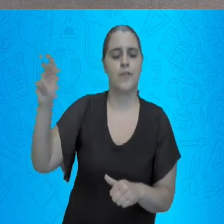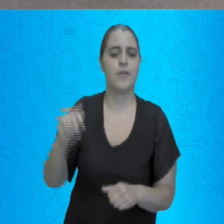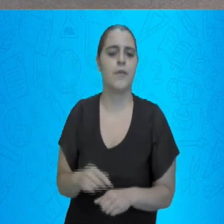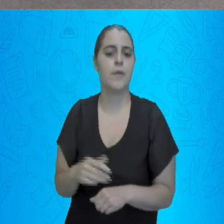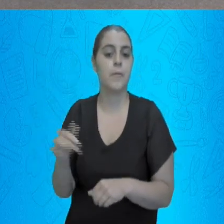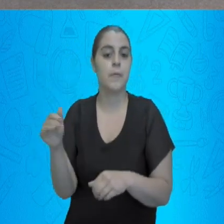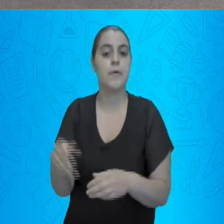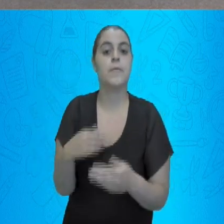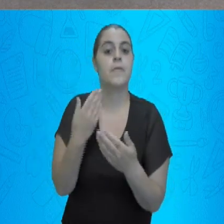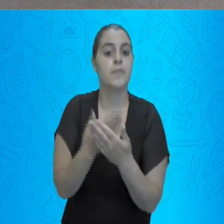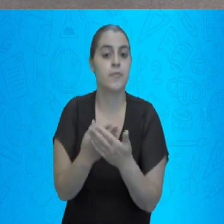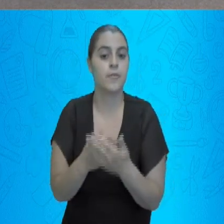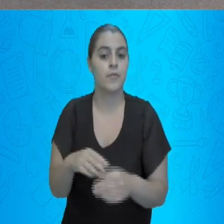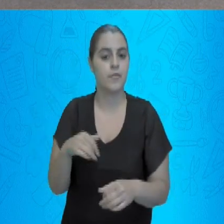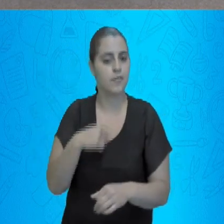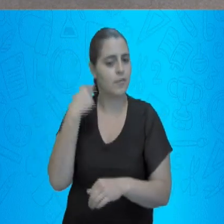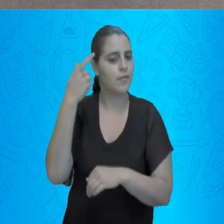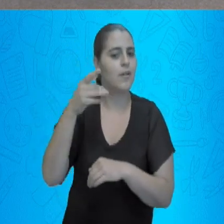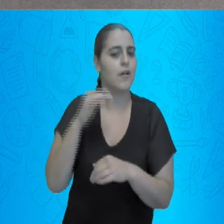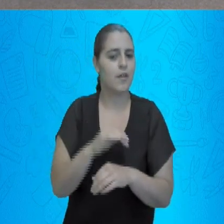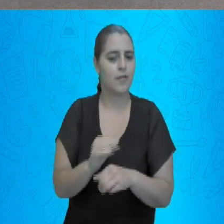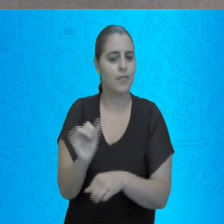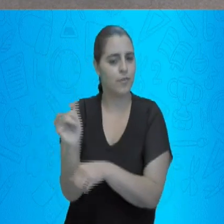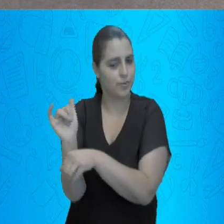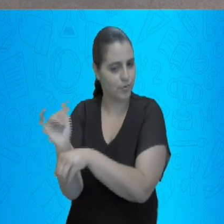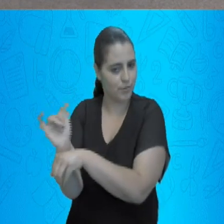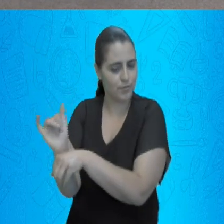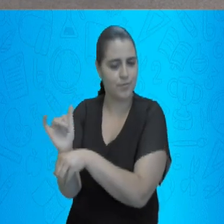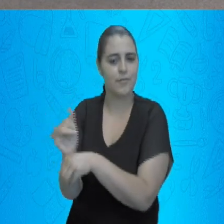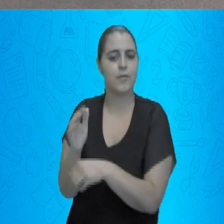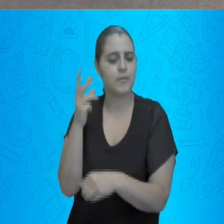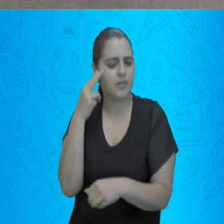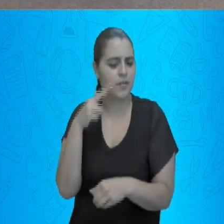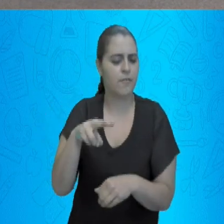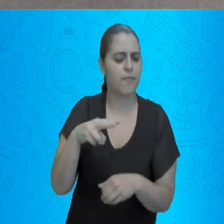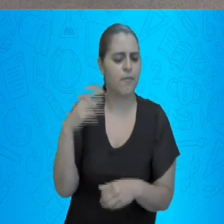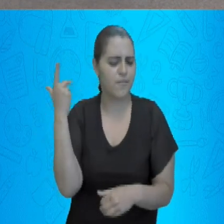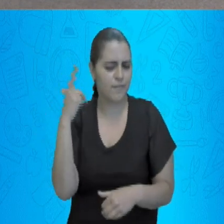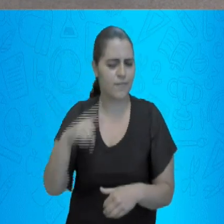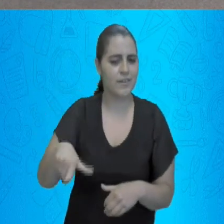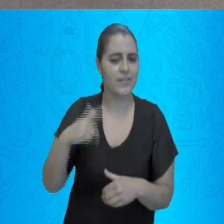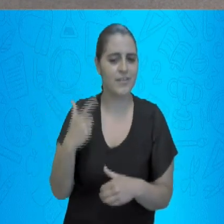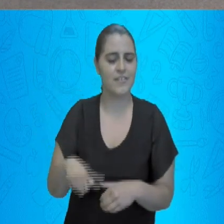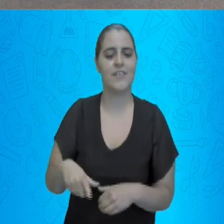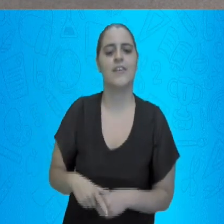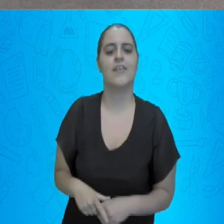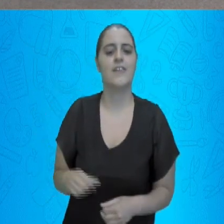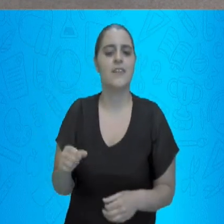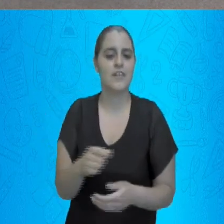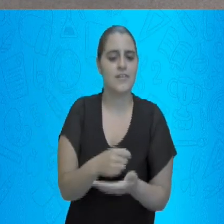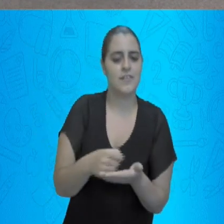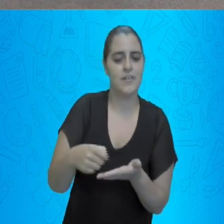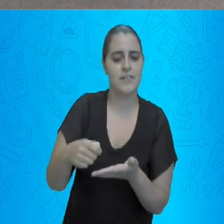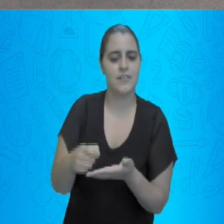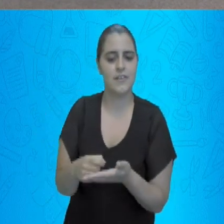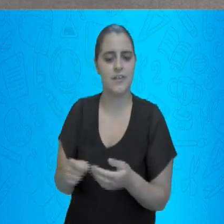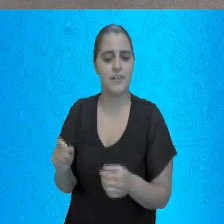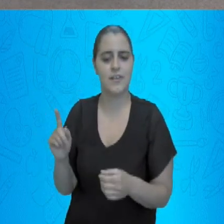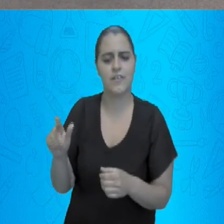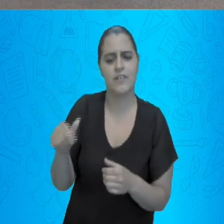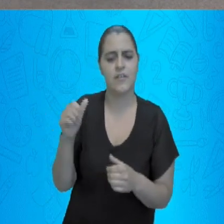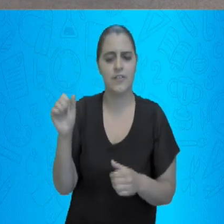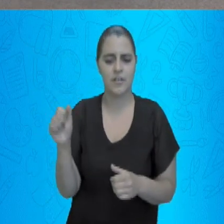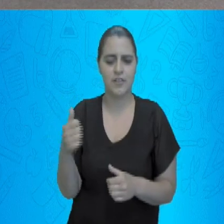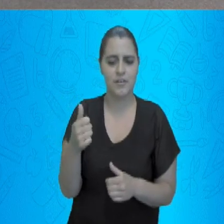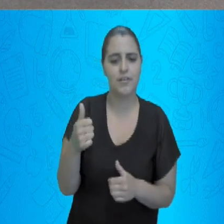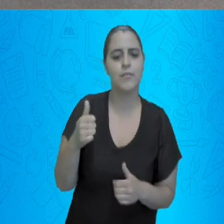transmitidas aqui, depois estarão disponíveis para vocês assistirem lá no canal. Se inscreva e ativa o sininho